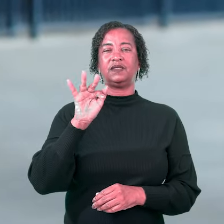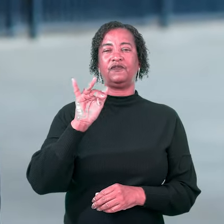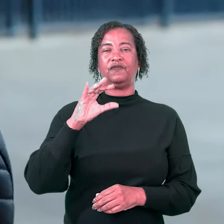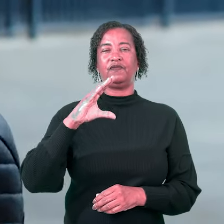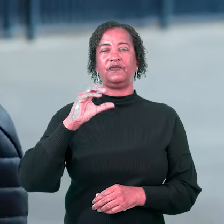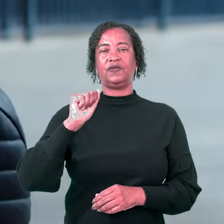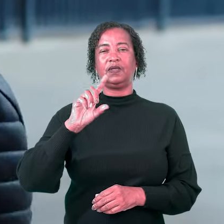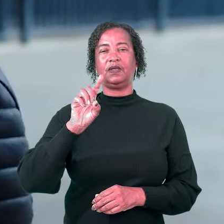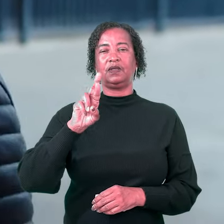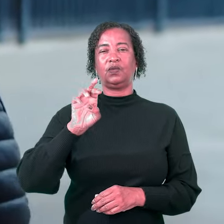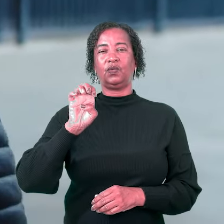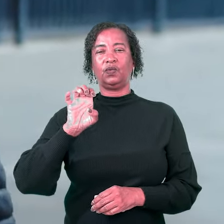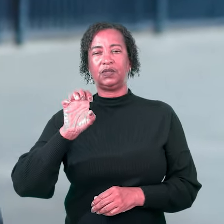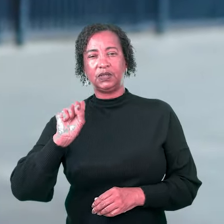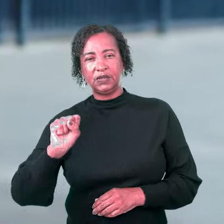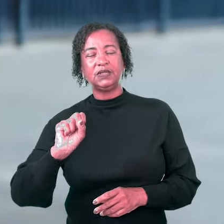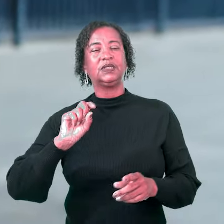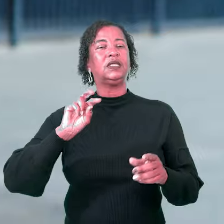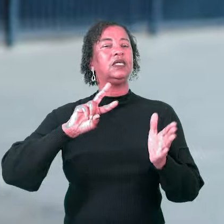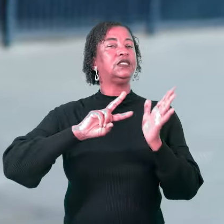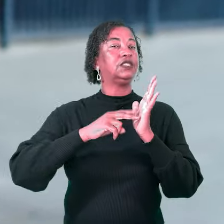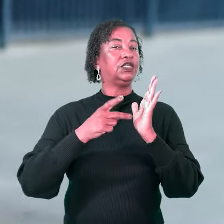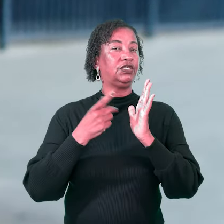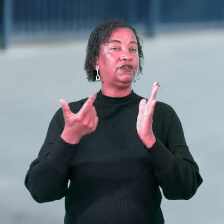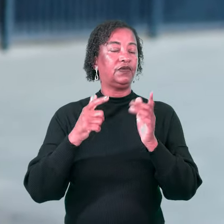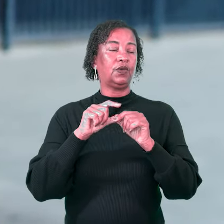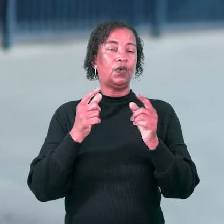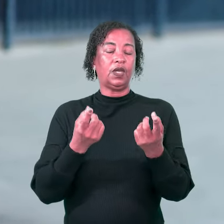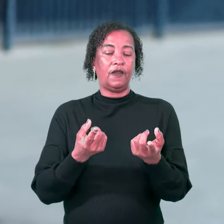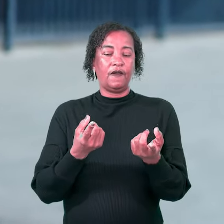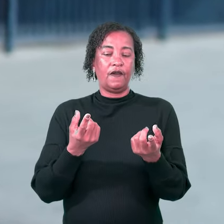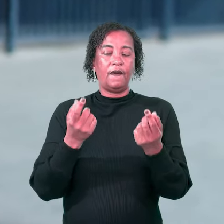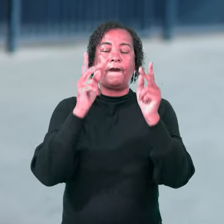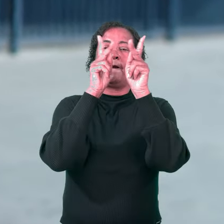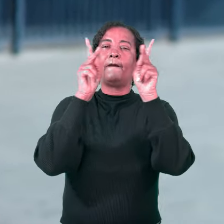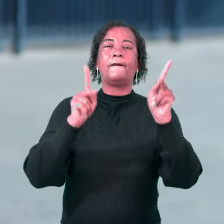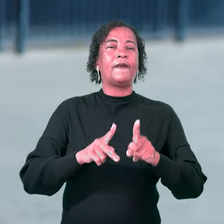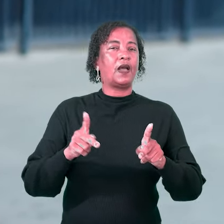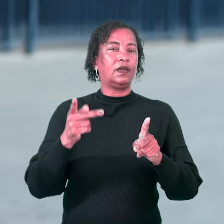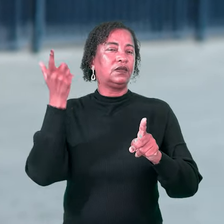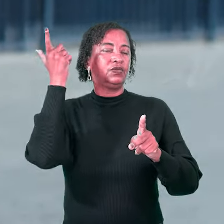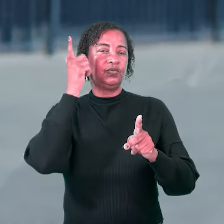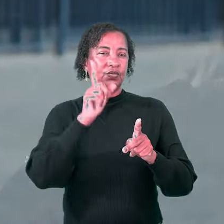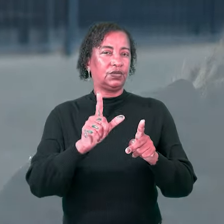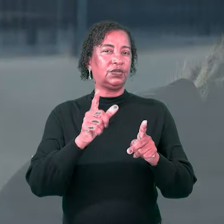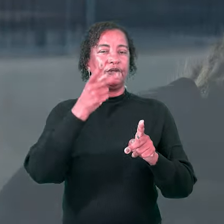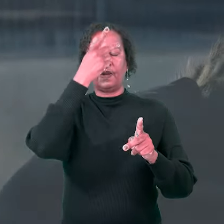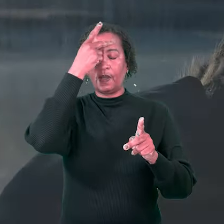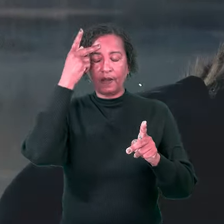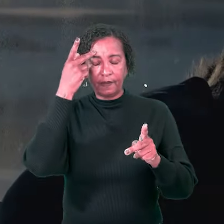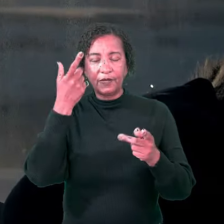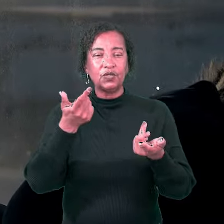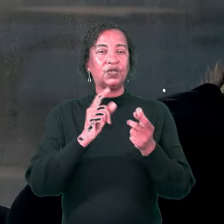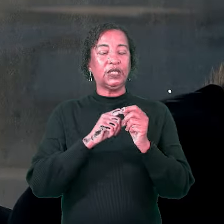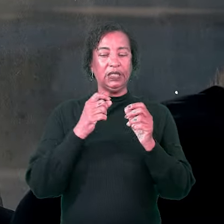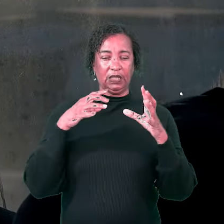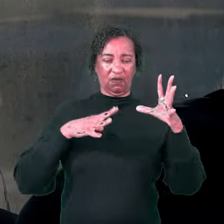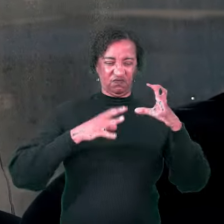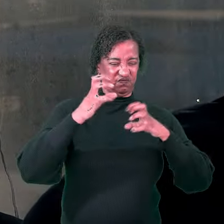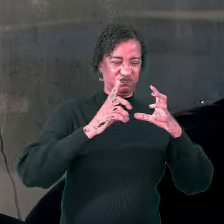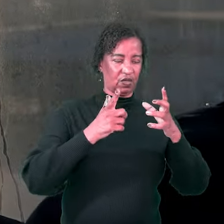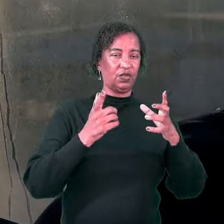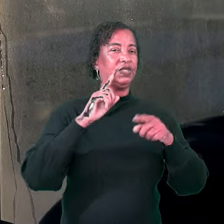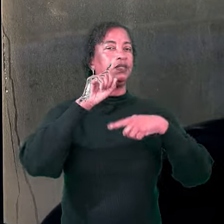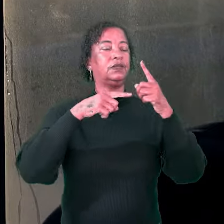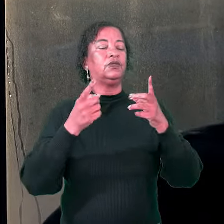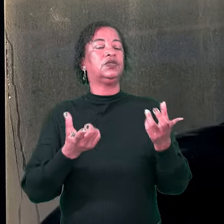reconciliação. O discípulo de Jesus, com atitudes bem-aventuradas, é um reconciliador. Um dos grandes problemas do